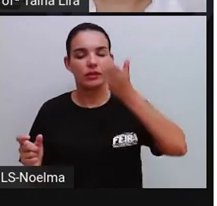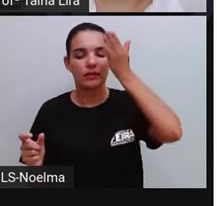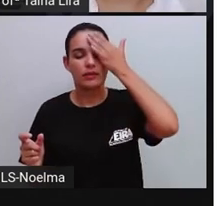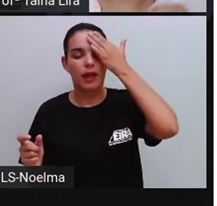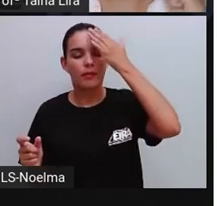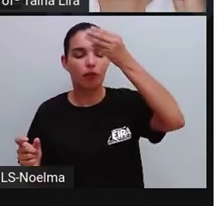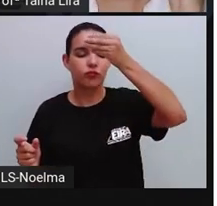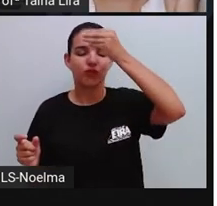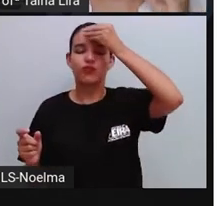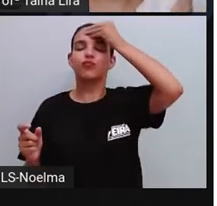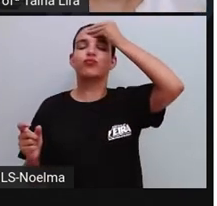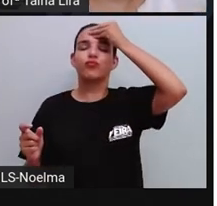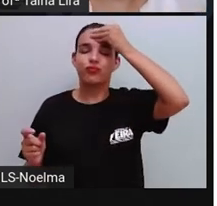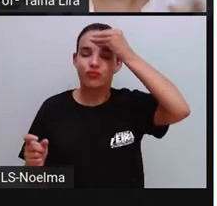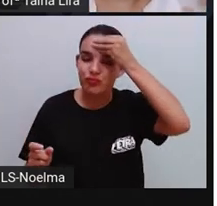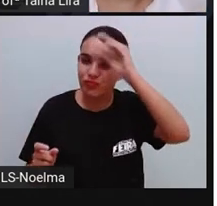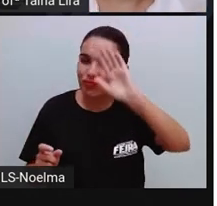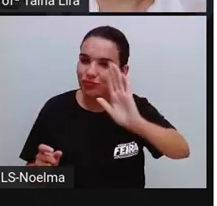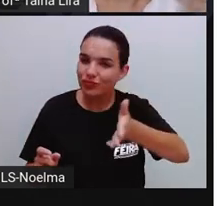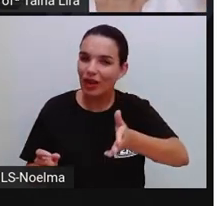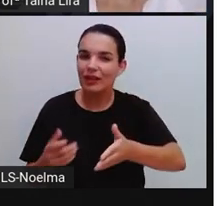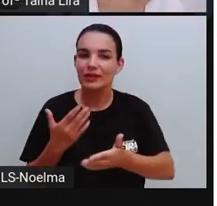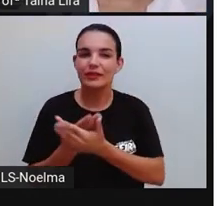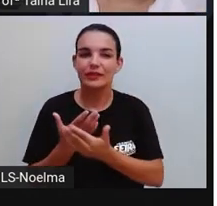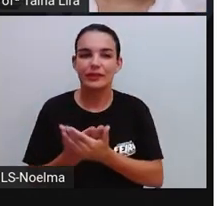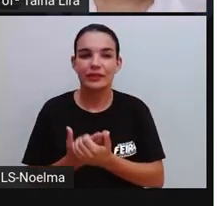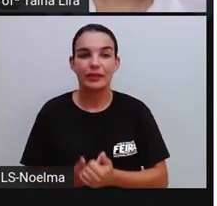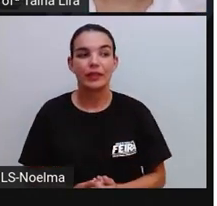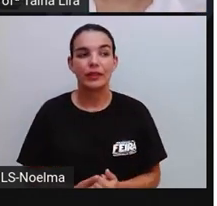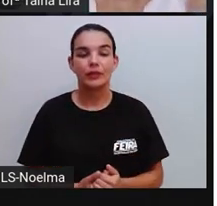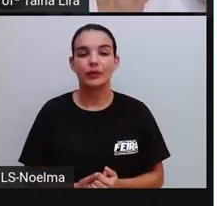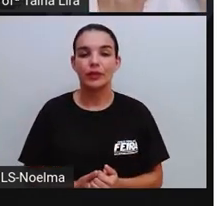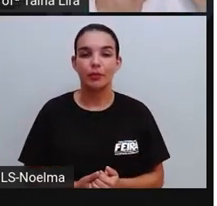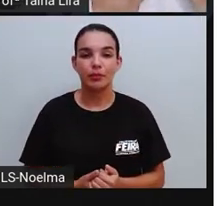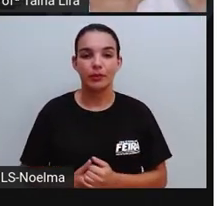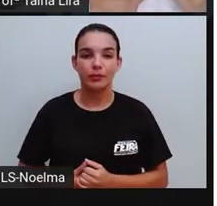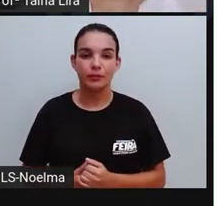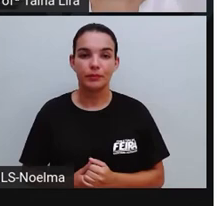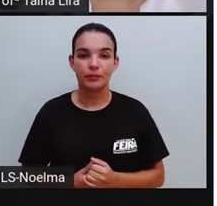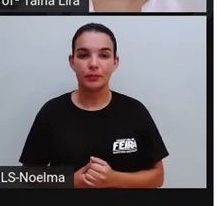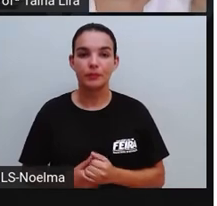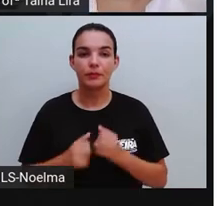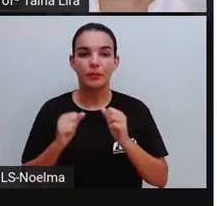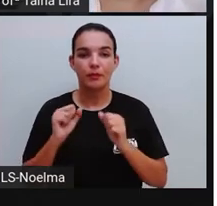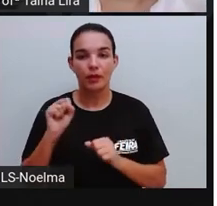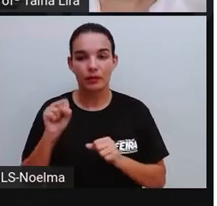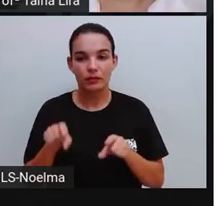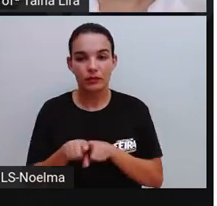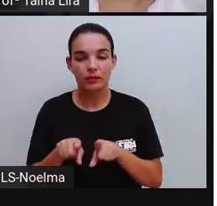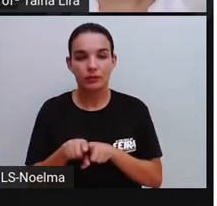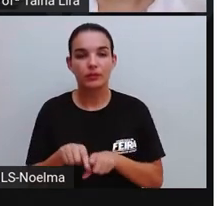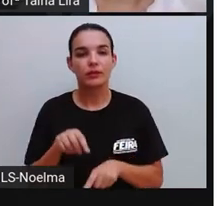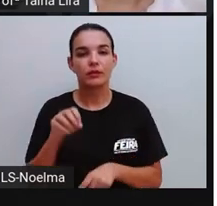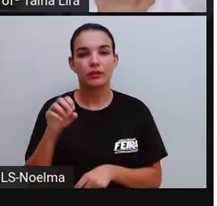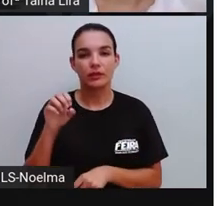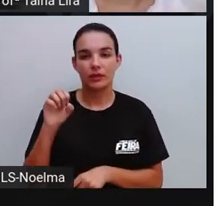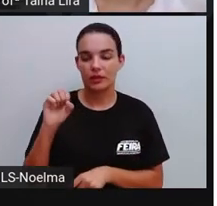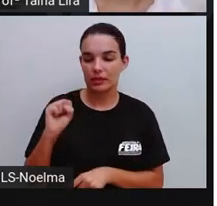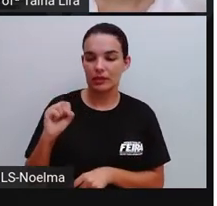viu na nossa aula, né? Que são escritas aí com X, com CH, com C, com Z, tá bom?